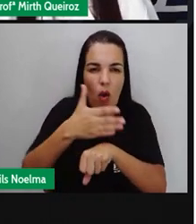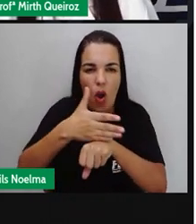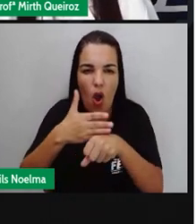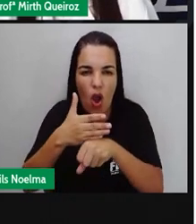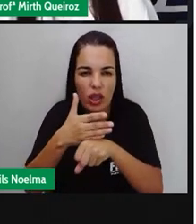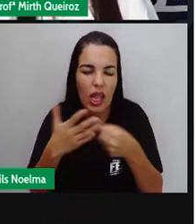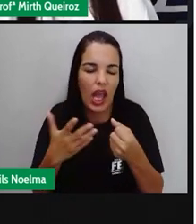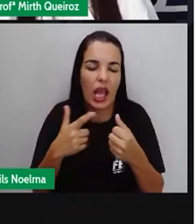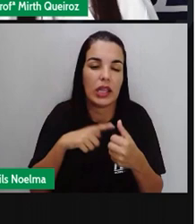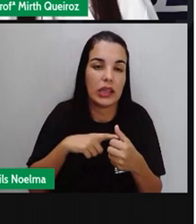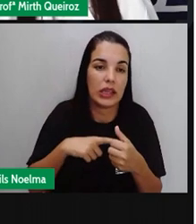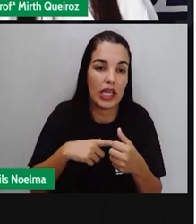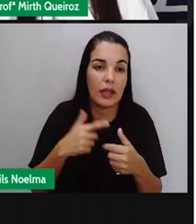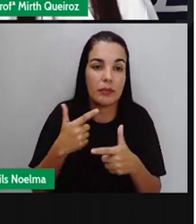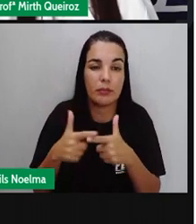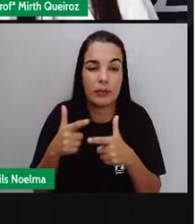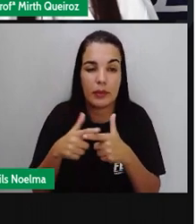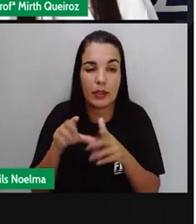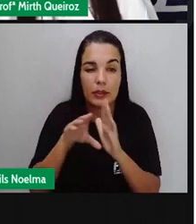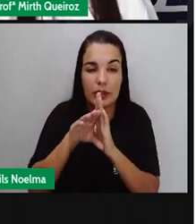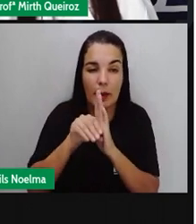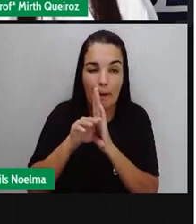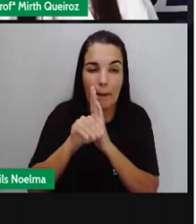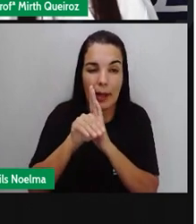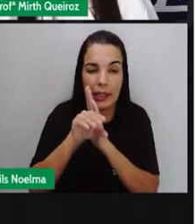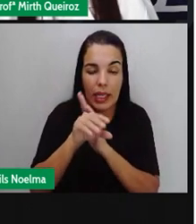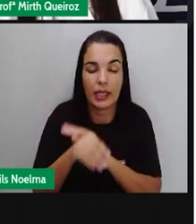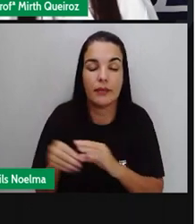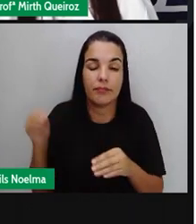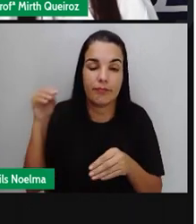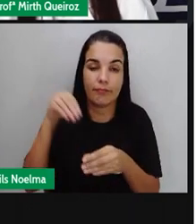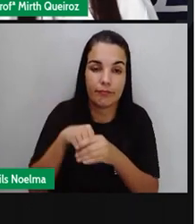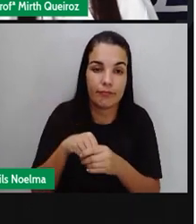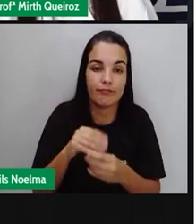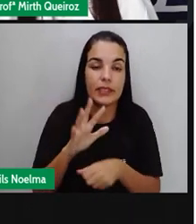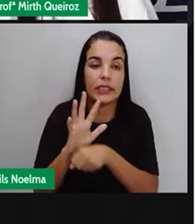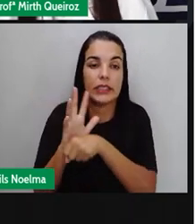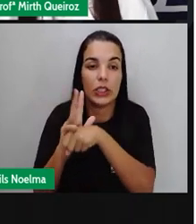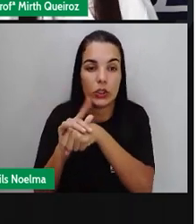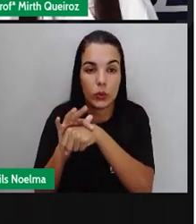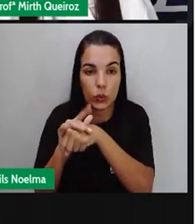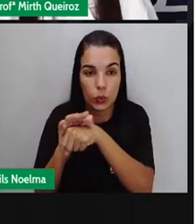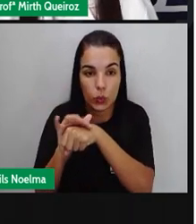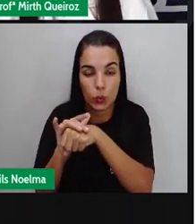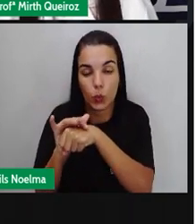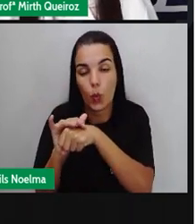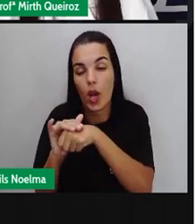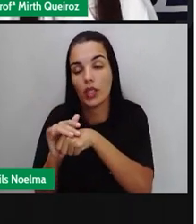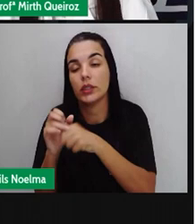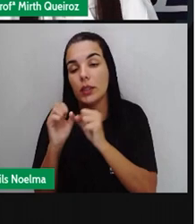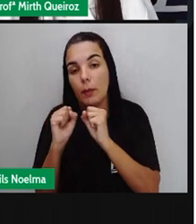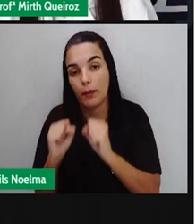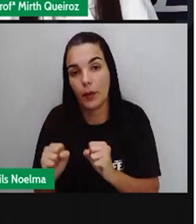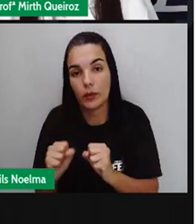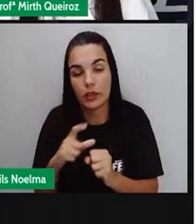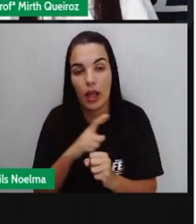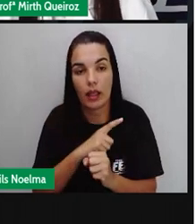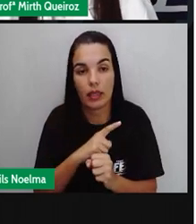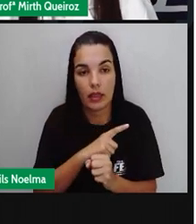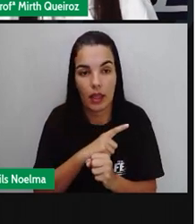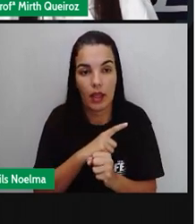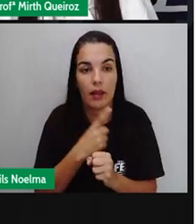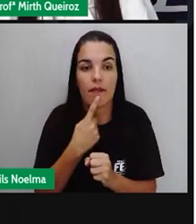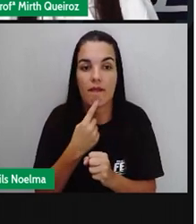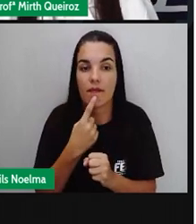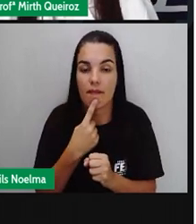e ali, aquele ferro, aquele arame pode estar contaminado aí com algum tipo de bactéria. E quando entra em contato com o nosso sangue, através